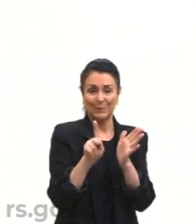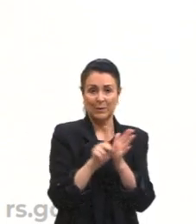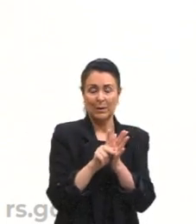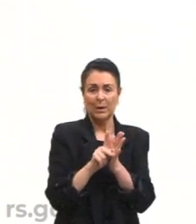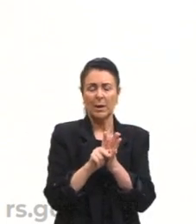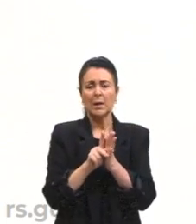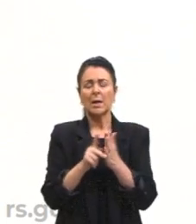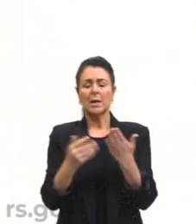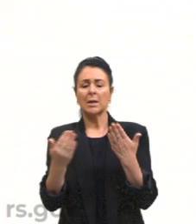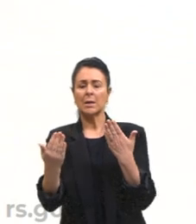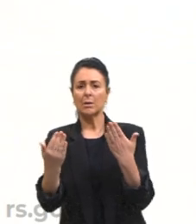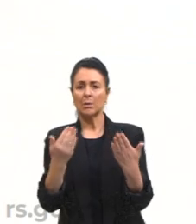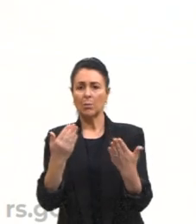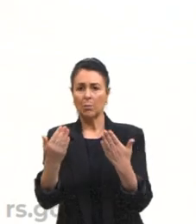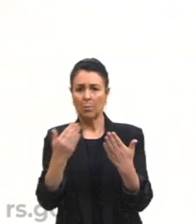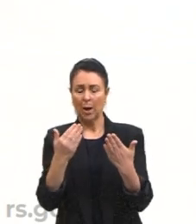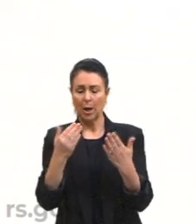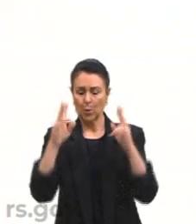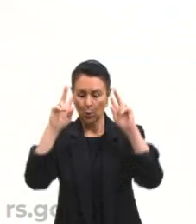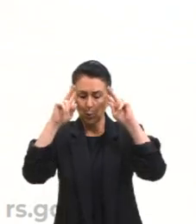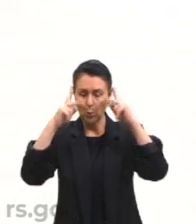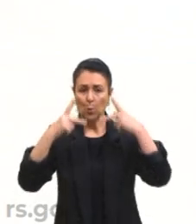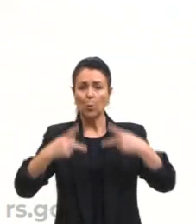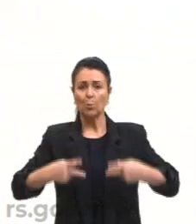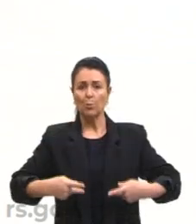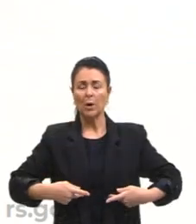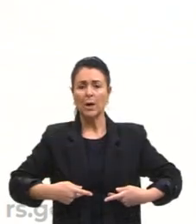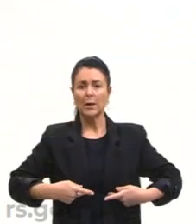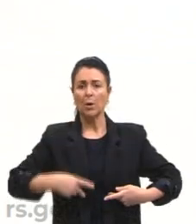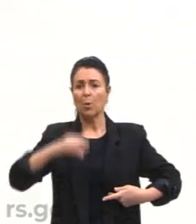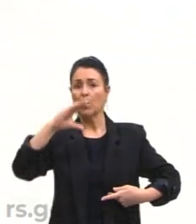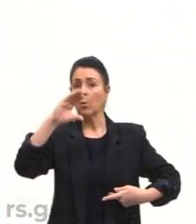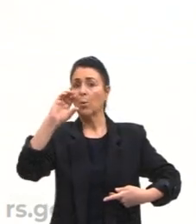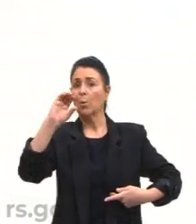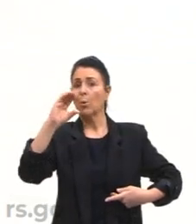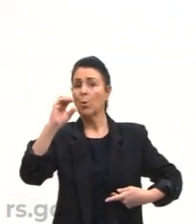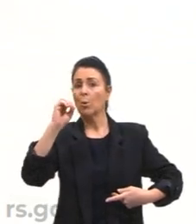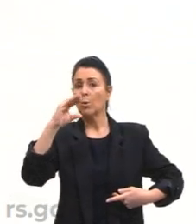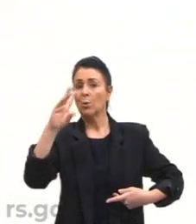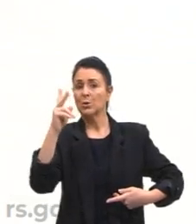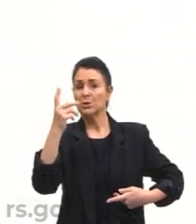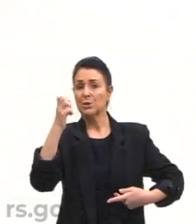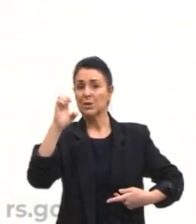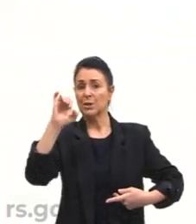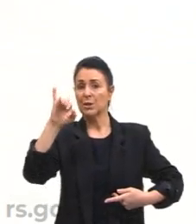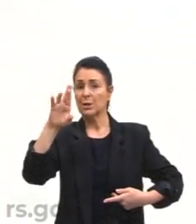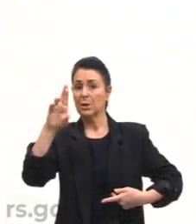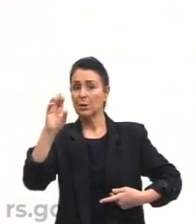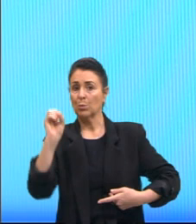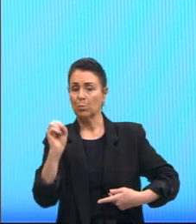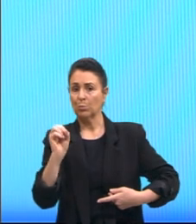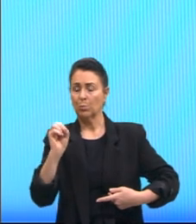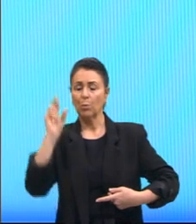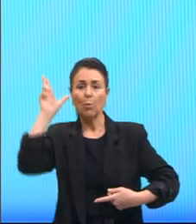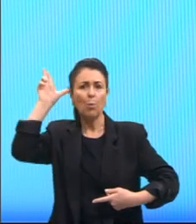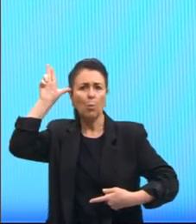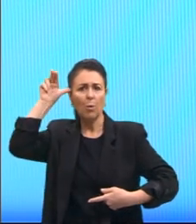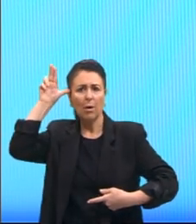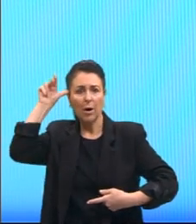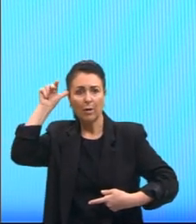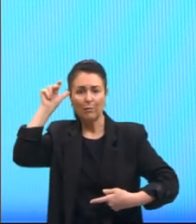cocheiro, ele compara o ser humano, a vida como um cocheiro. Um cavalo muito dócil, outro cavalo muito